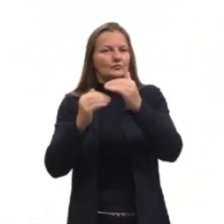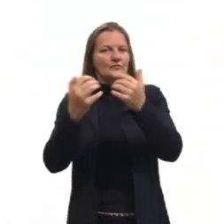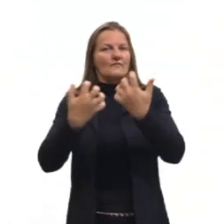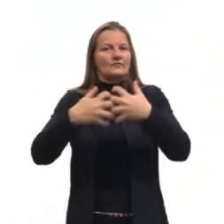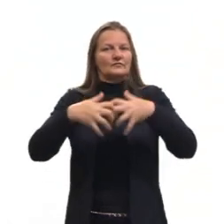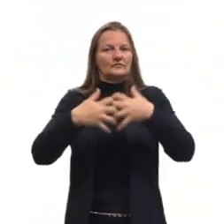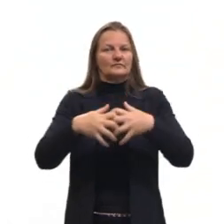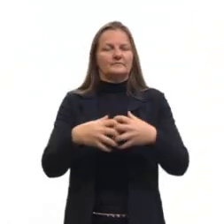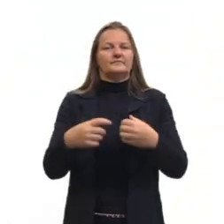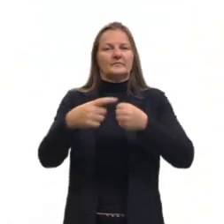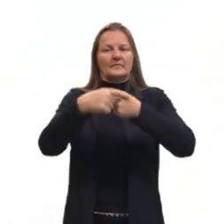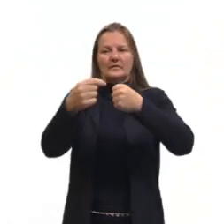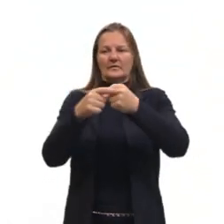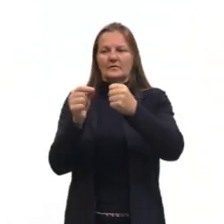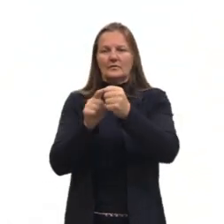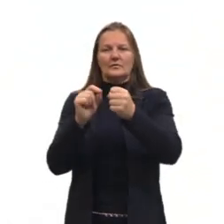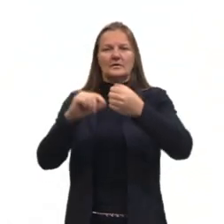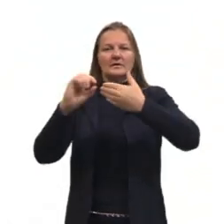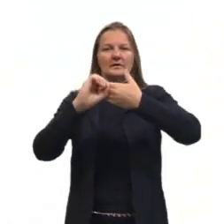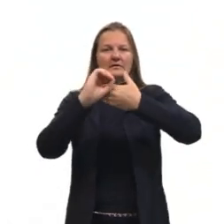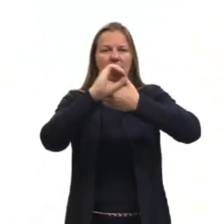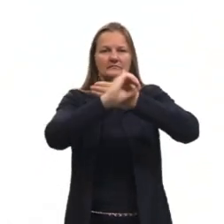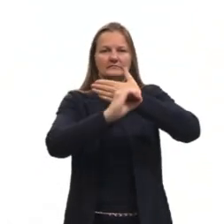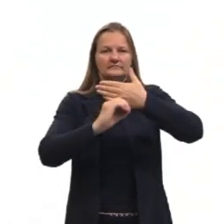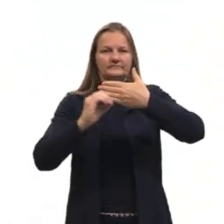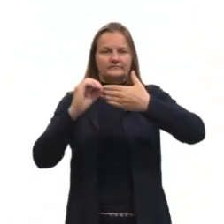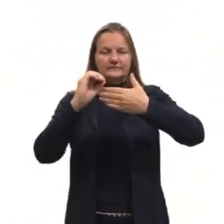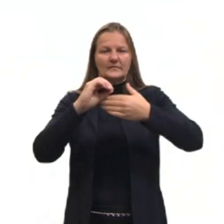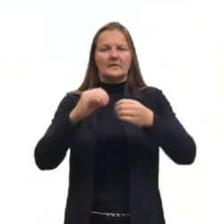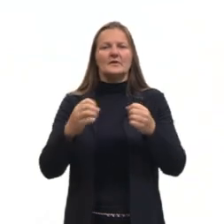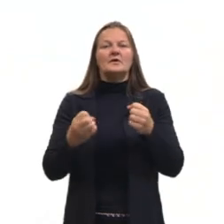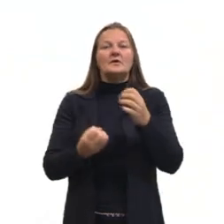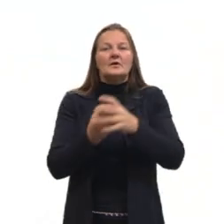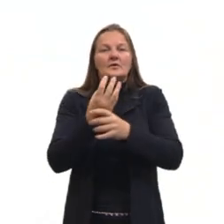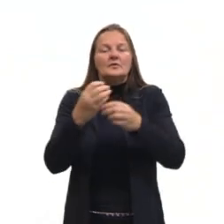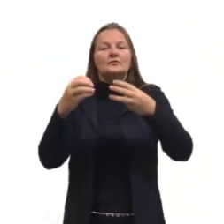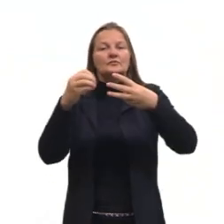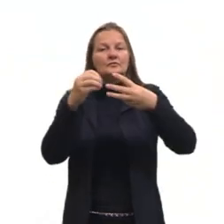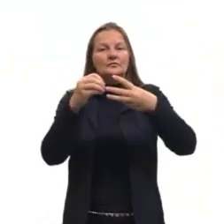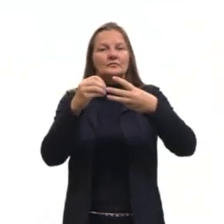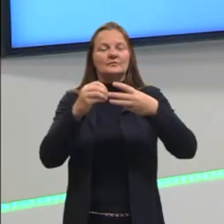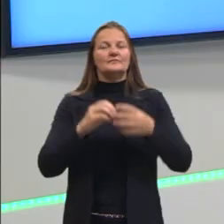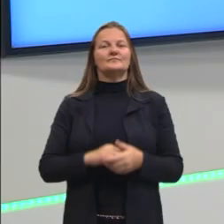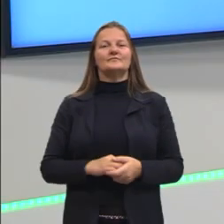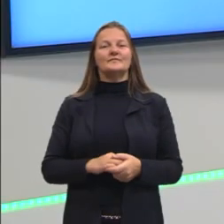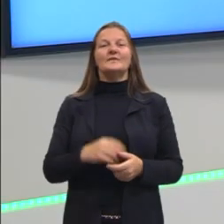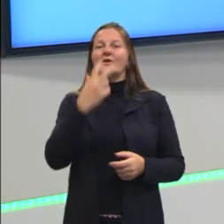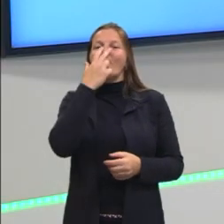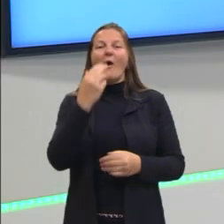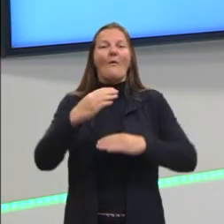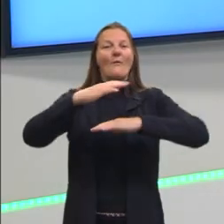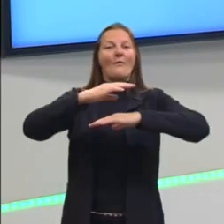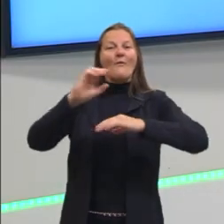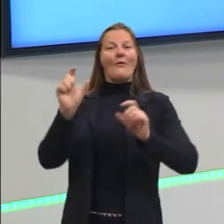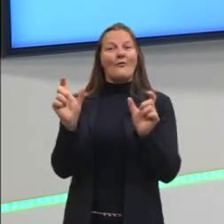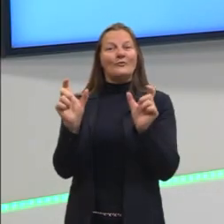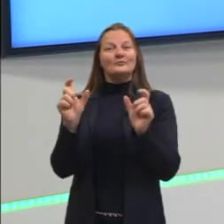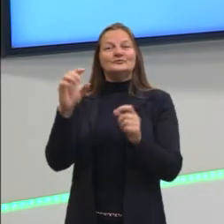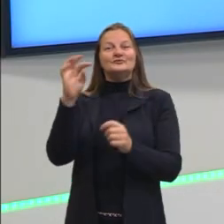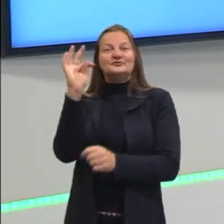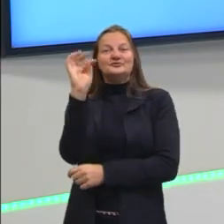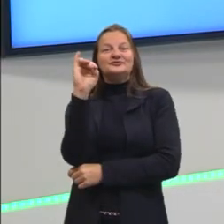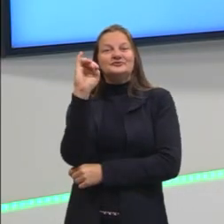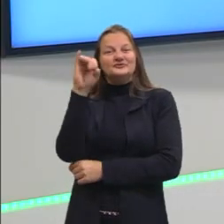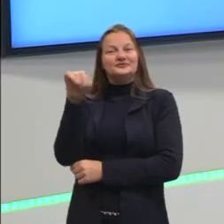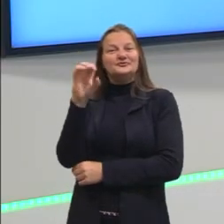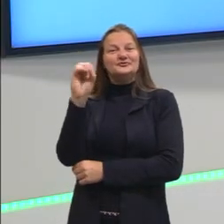as organelas vão formar as células. As células, eu costumo dizer que é o tijolinho da vida, é a unidade